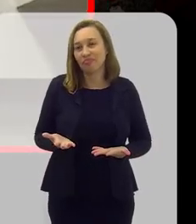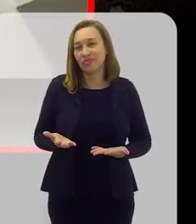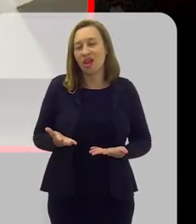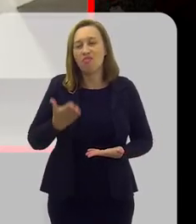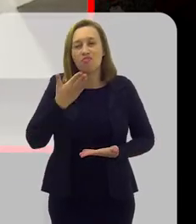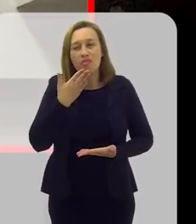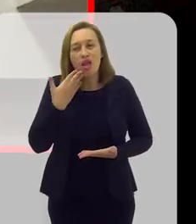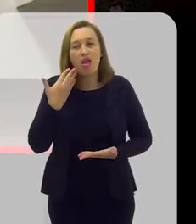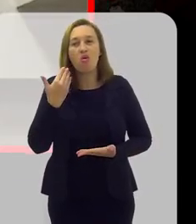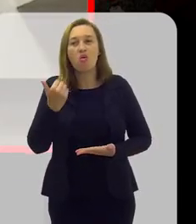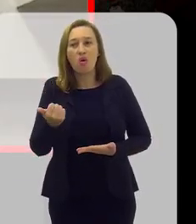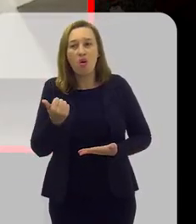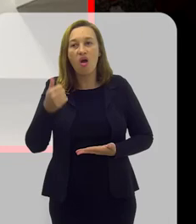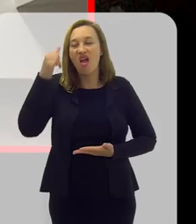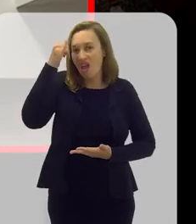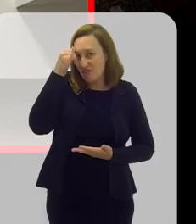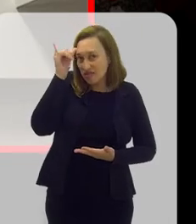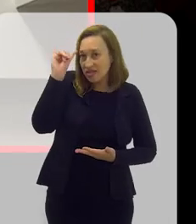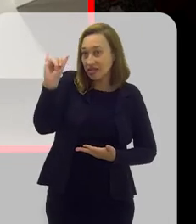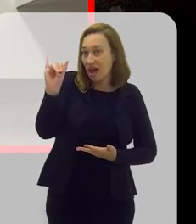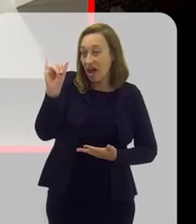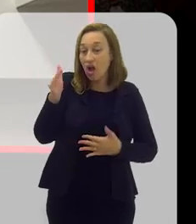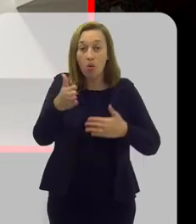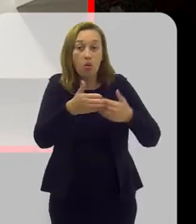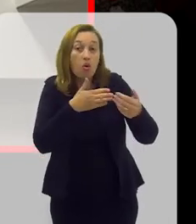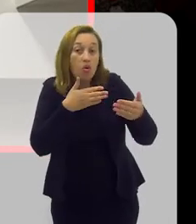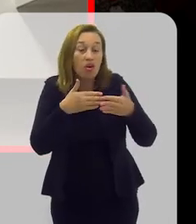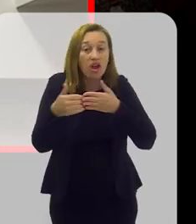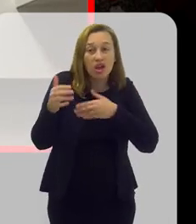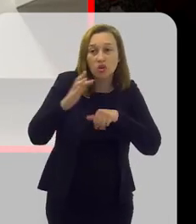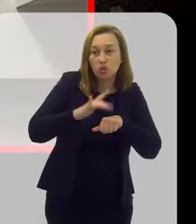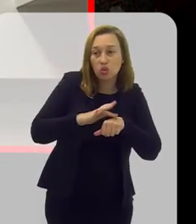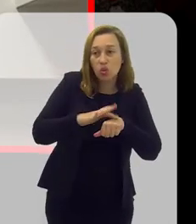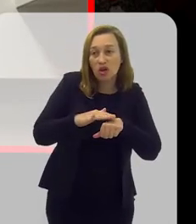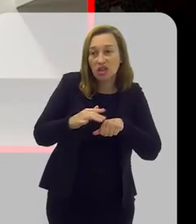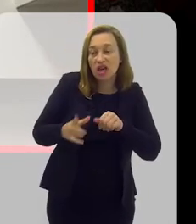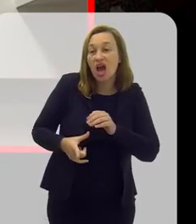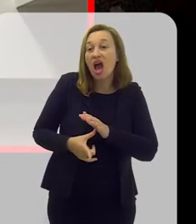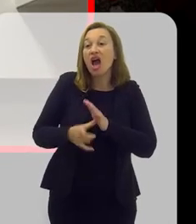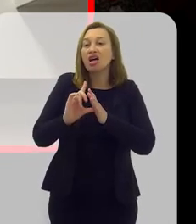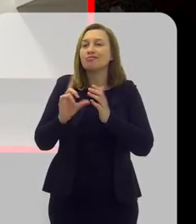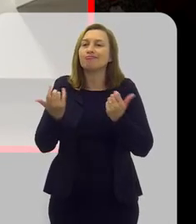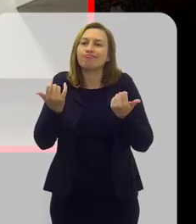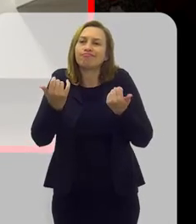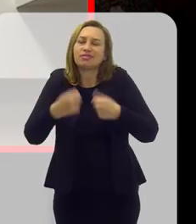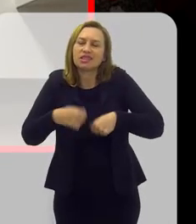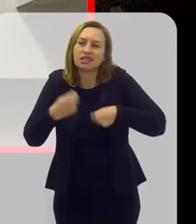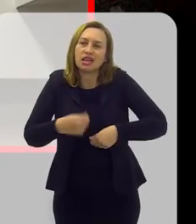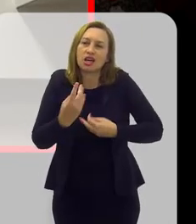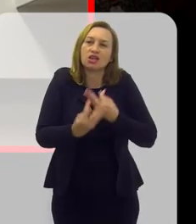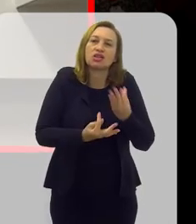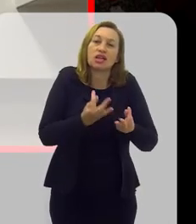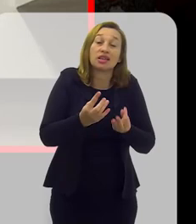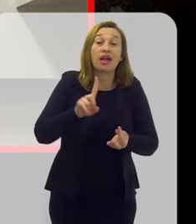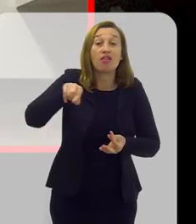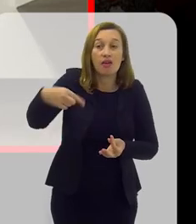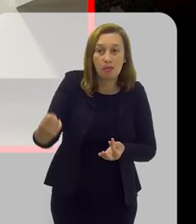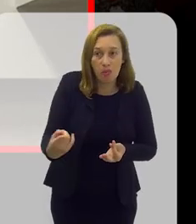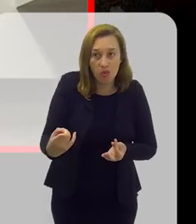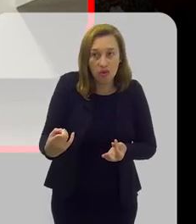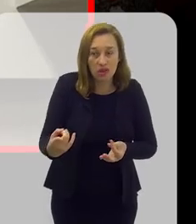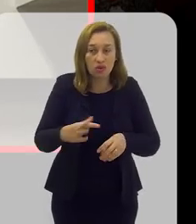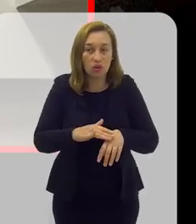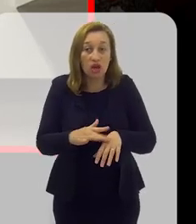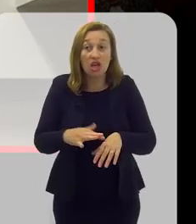né? Que é muito melhor a gente prevenir qualquer doença antes de precisar tratar ela